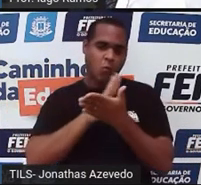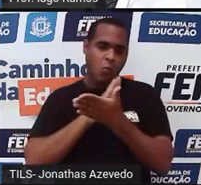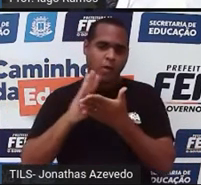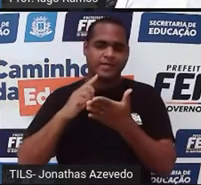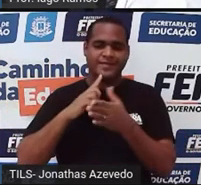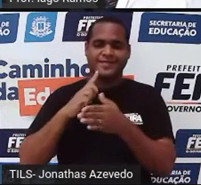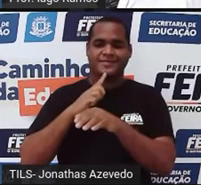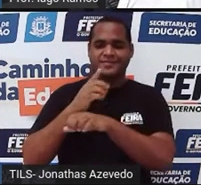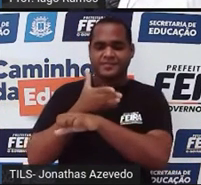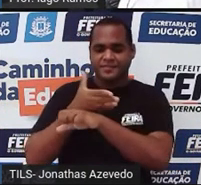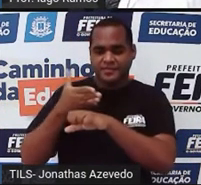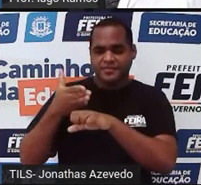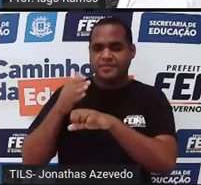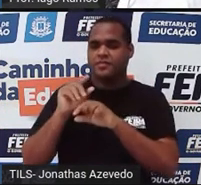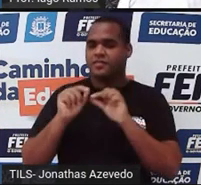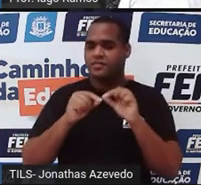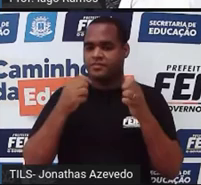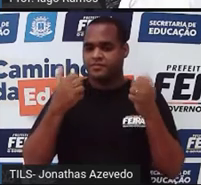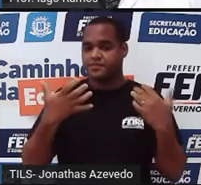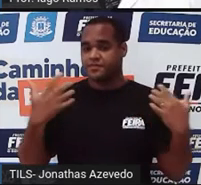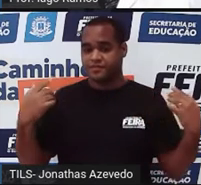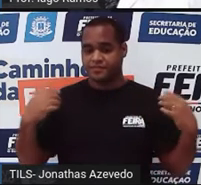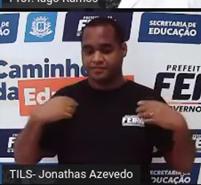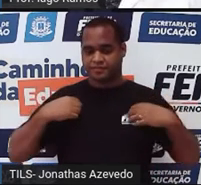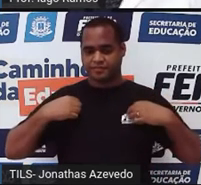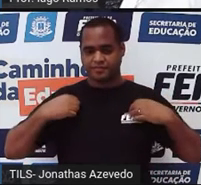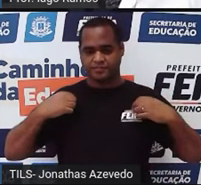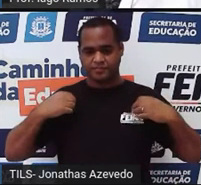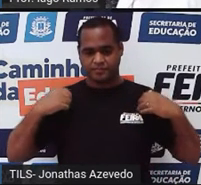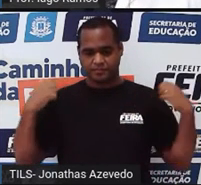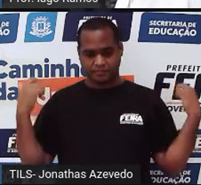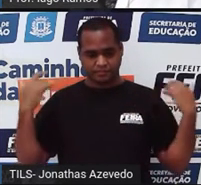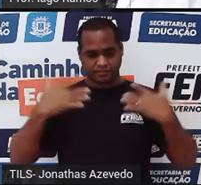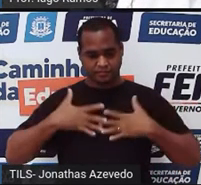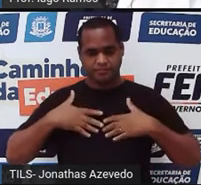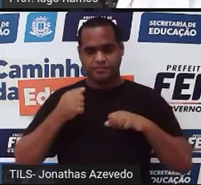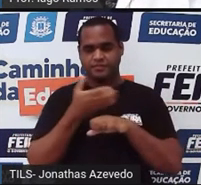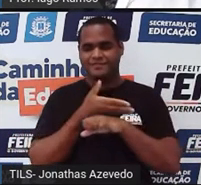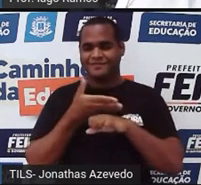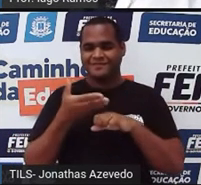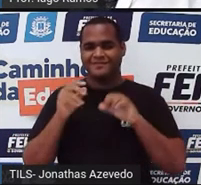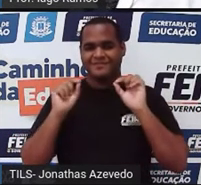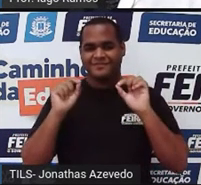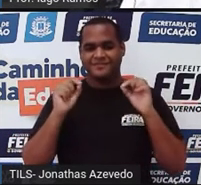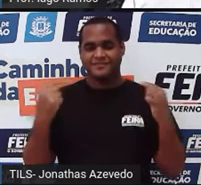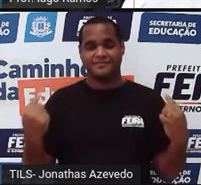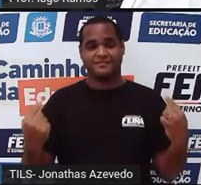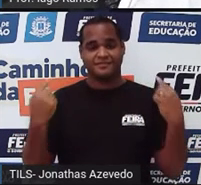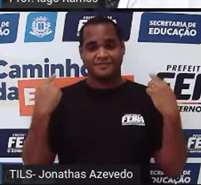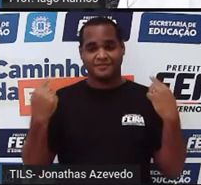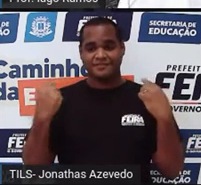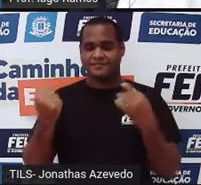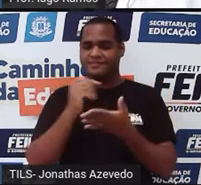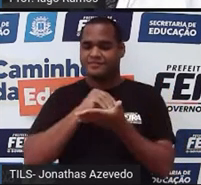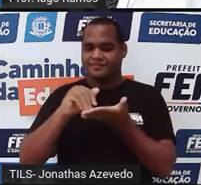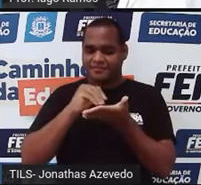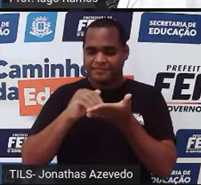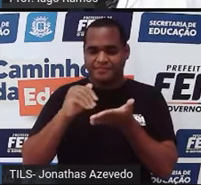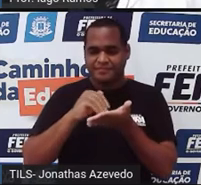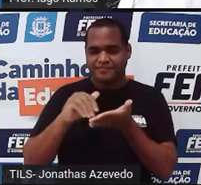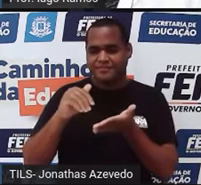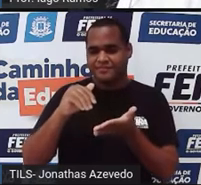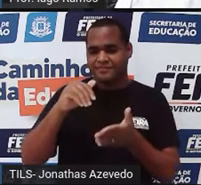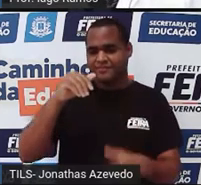brancas. Por cima, o jaleco branco. E atrás de mim está o cartaz da Secretaria